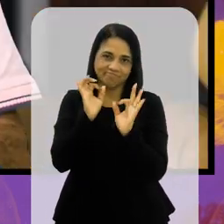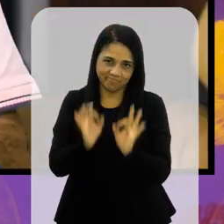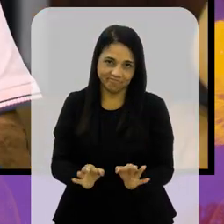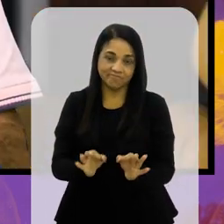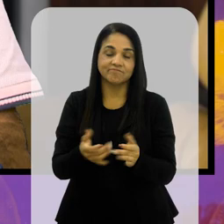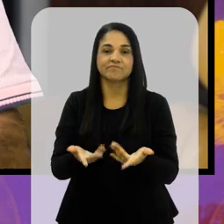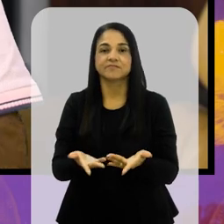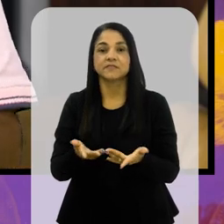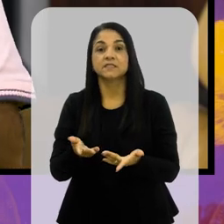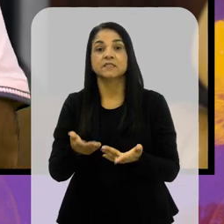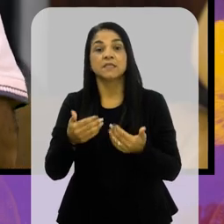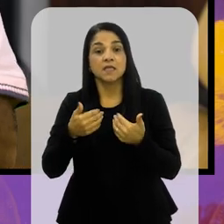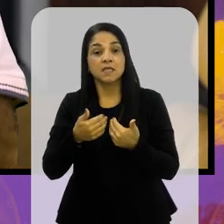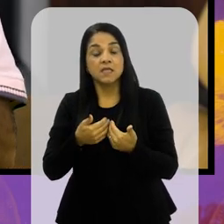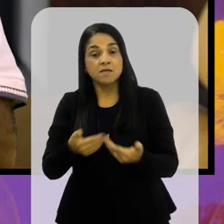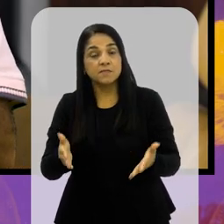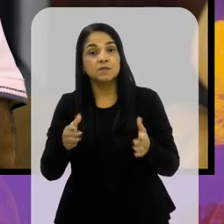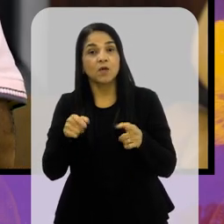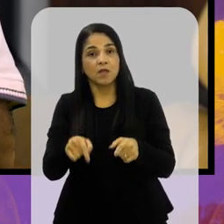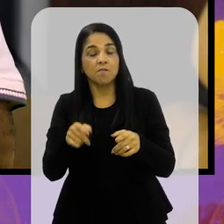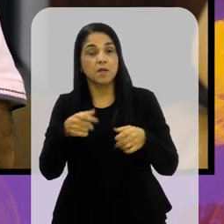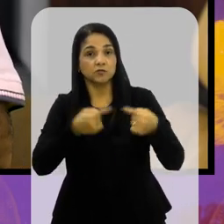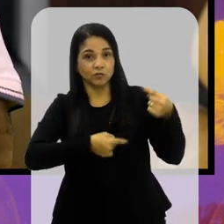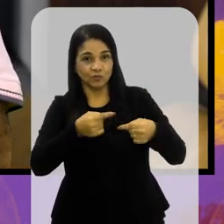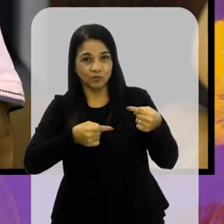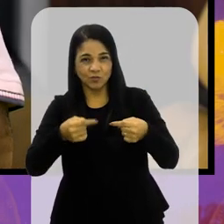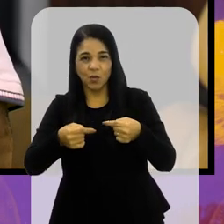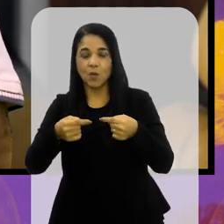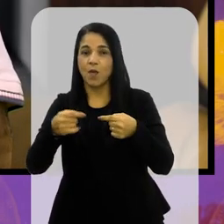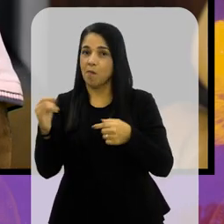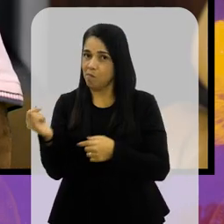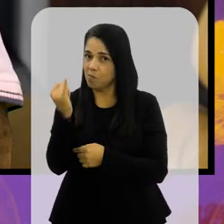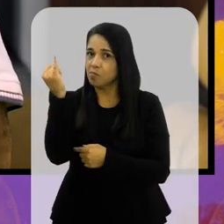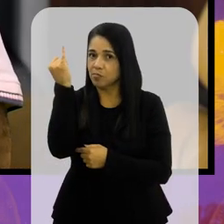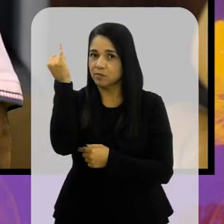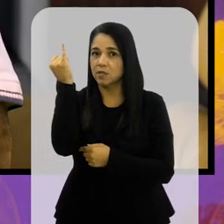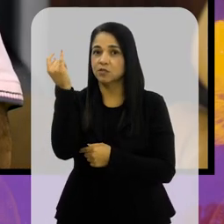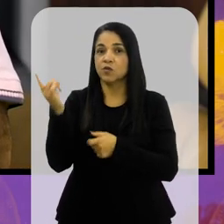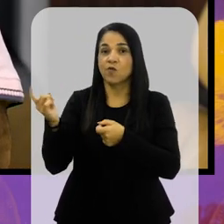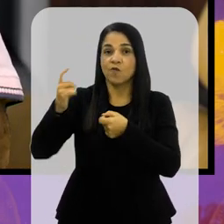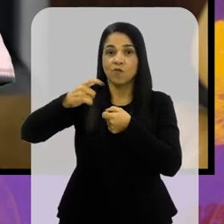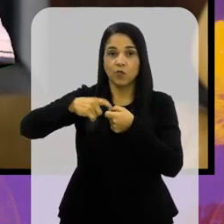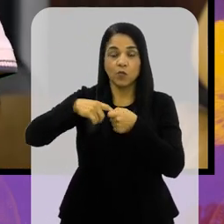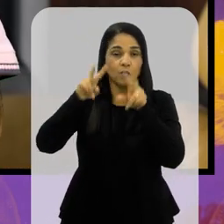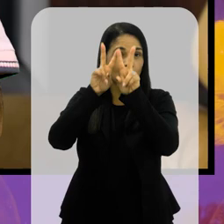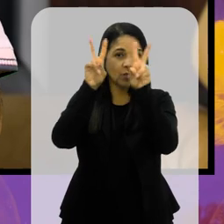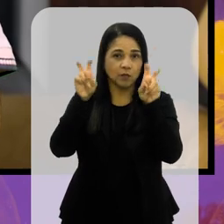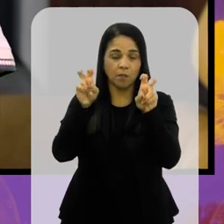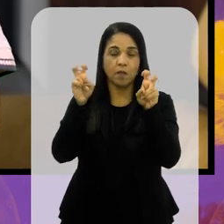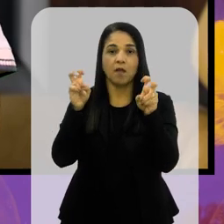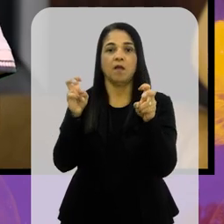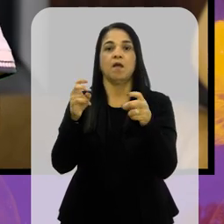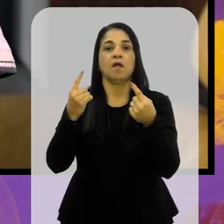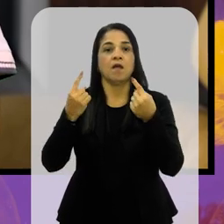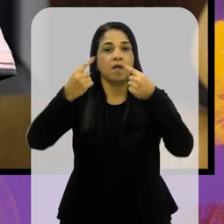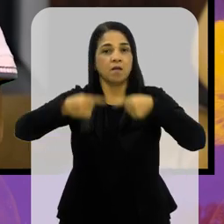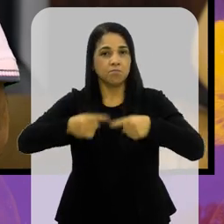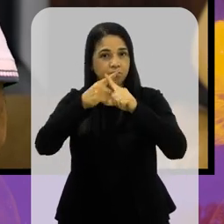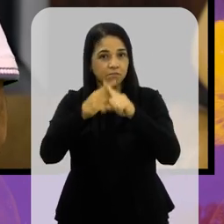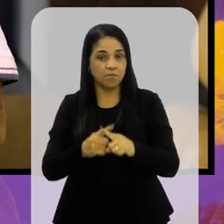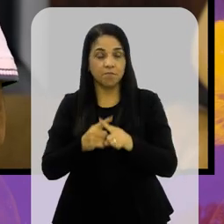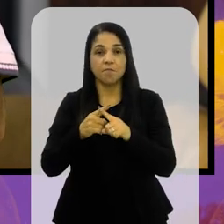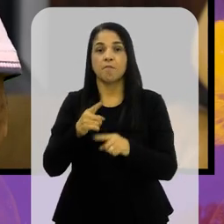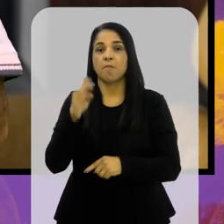Com certeza. Abrindo esse espaço que a gente fez, porque também é importante tocar no assunto, e voltando aqui ao tema do Campeonato